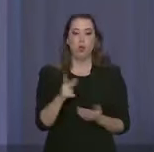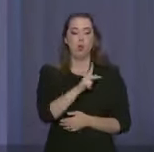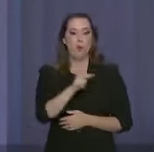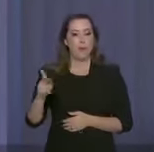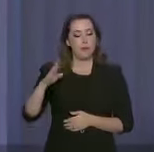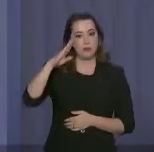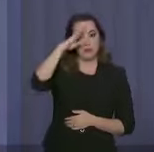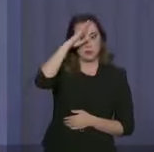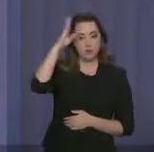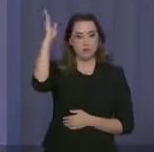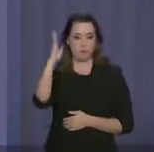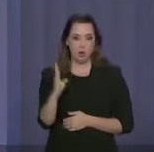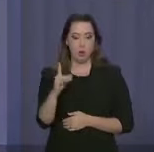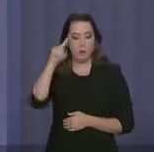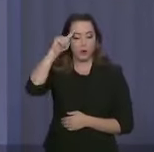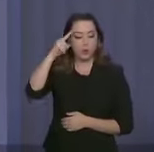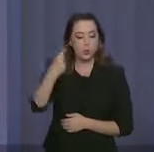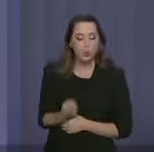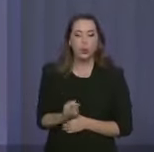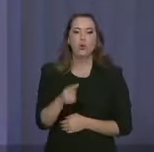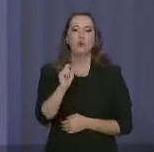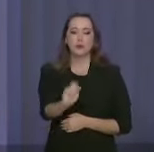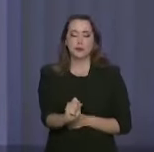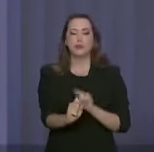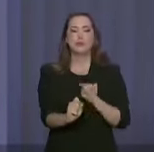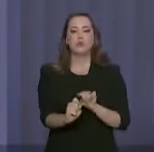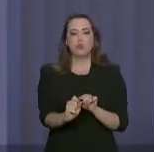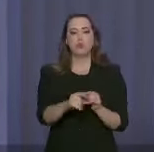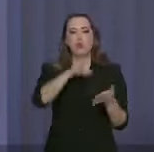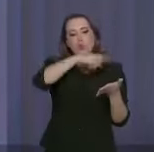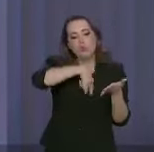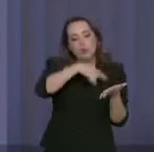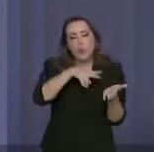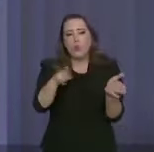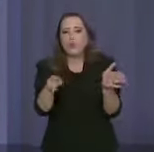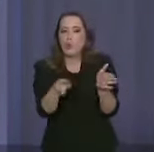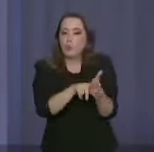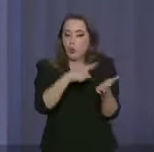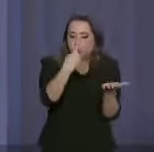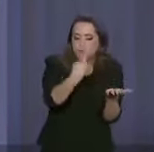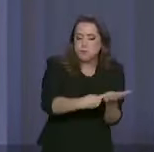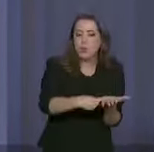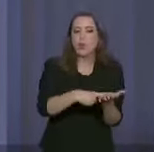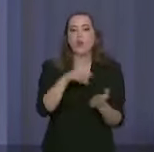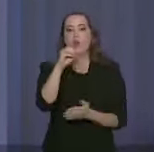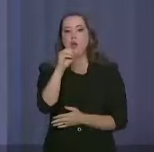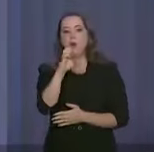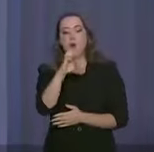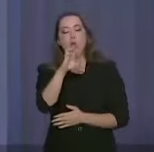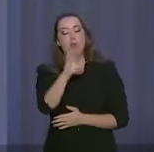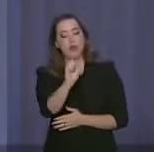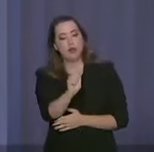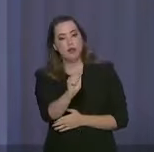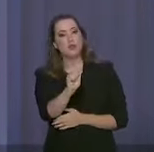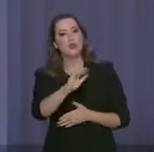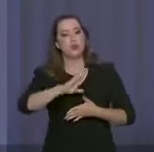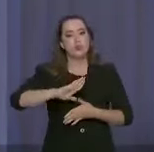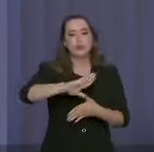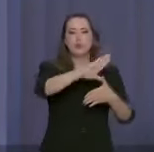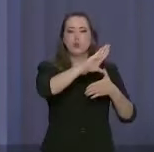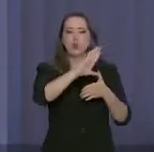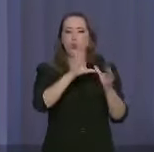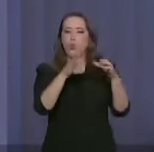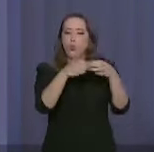da República determinou que fosse encaminhada a solicitação formal à OEA, a Organização dos Estados Americanos, para que a